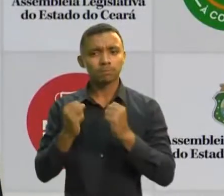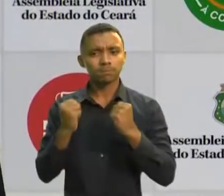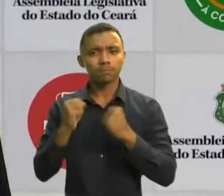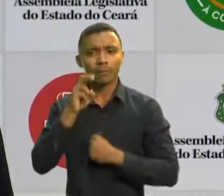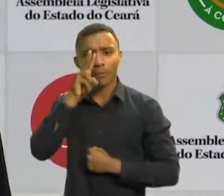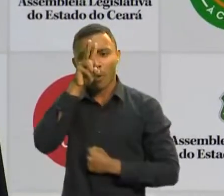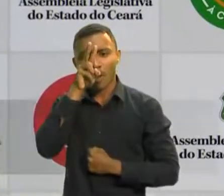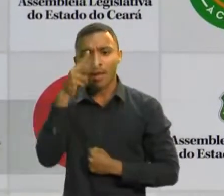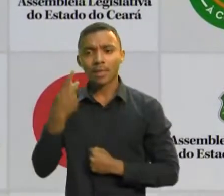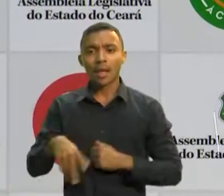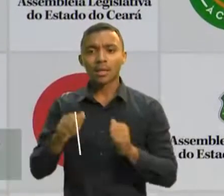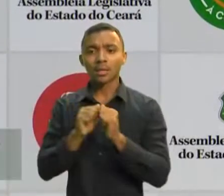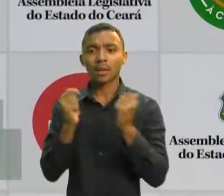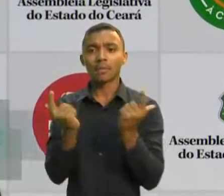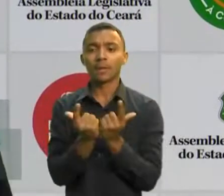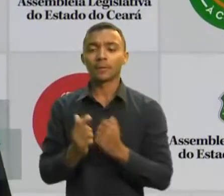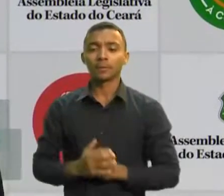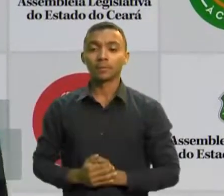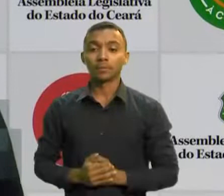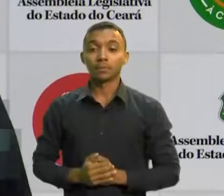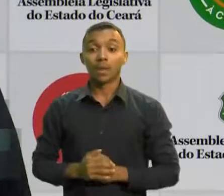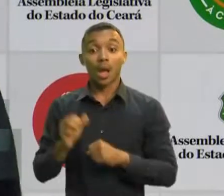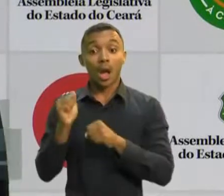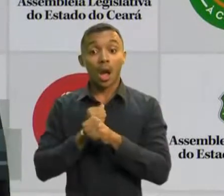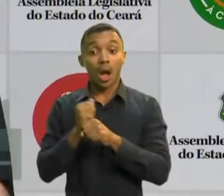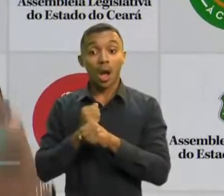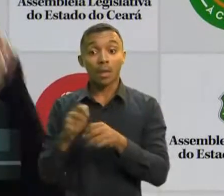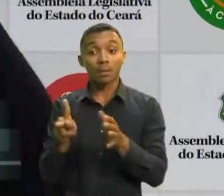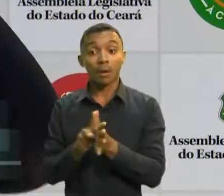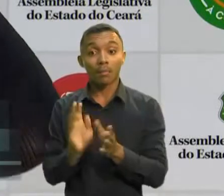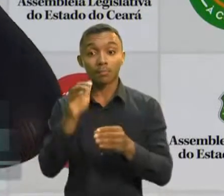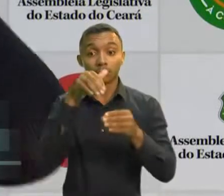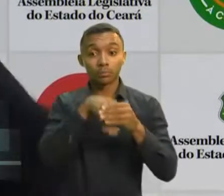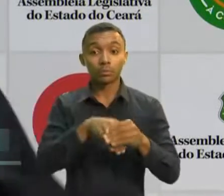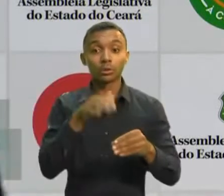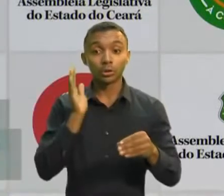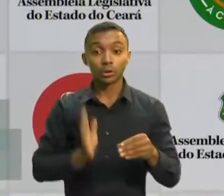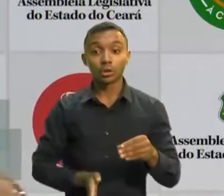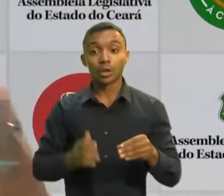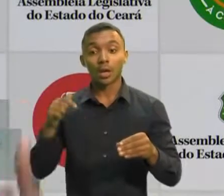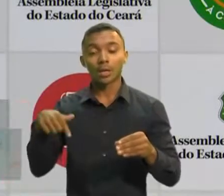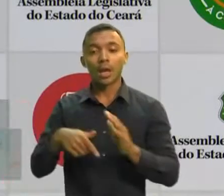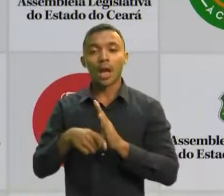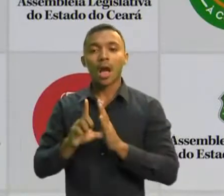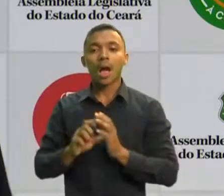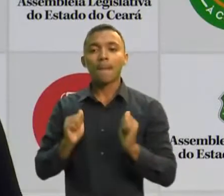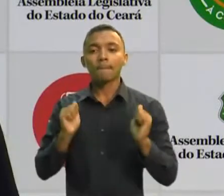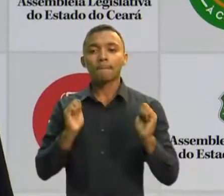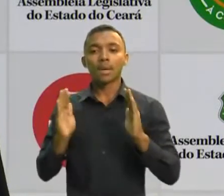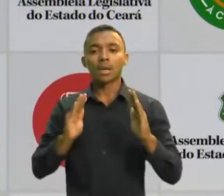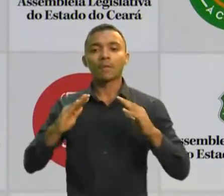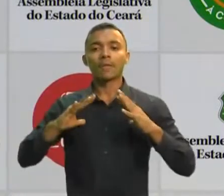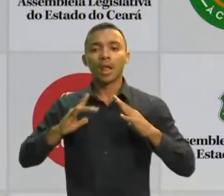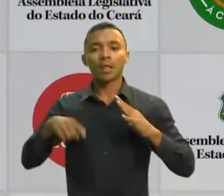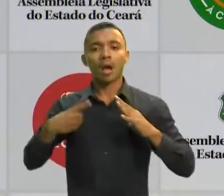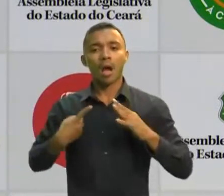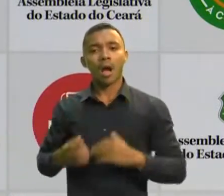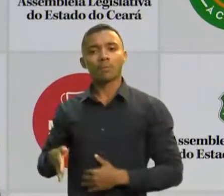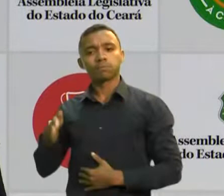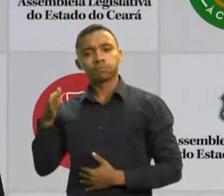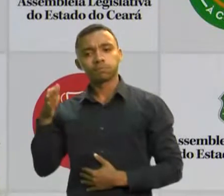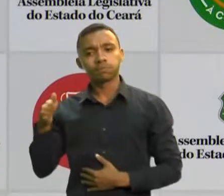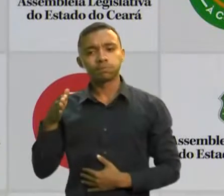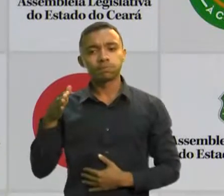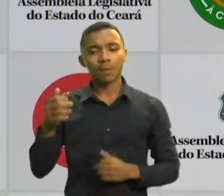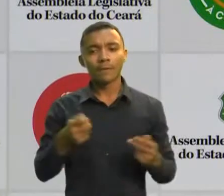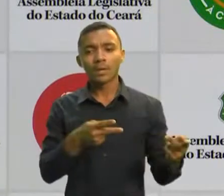no ano eleitoral, com muito trabalho. Já iniciamos aí, nesse período de recesso, fazendo visitas na base, realmente conversando com